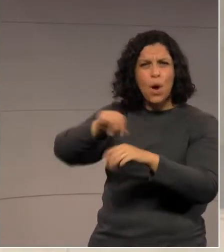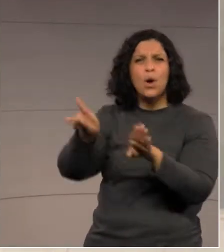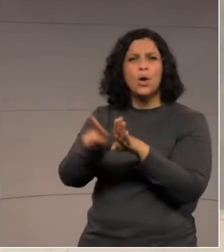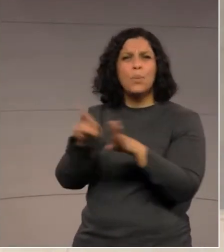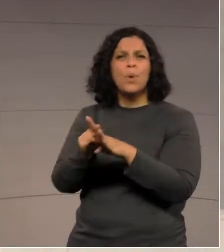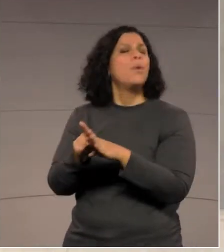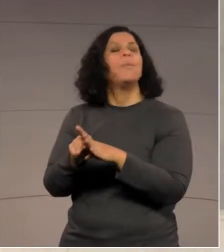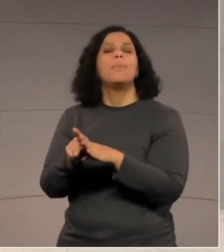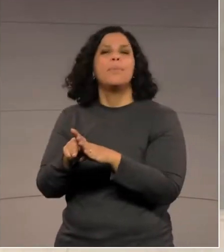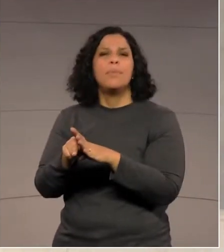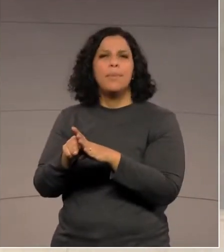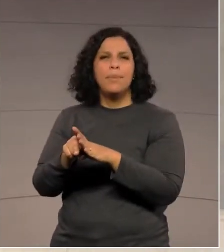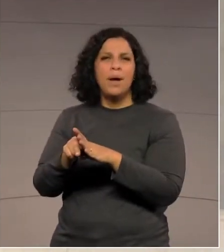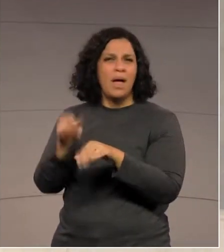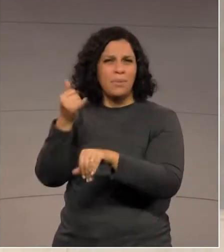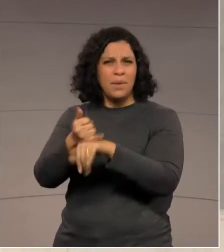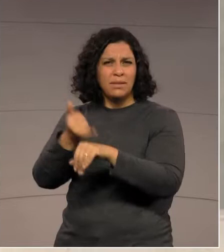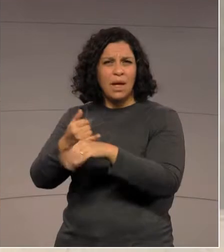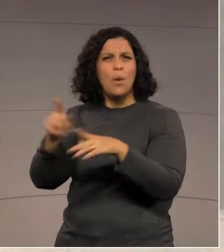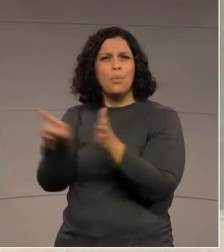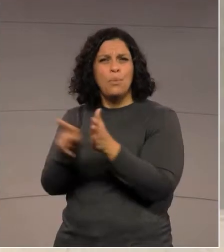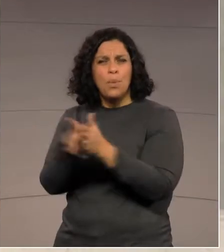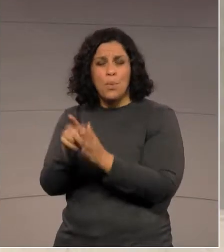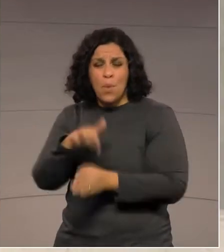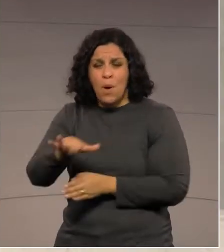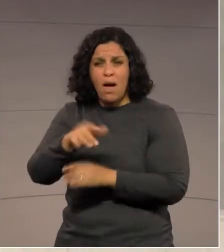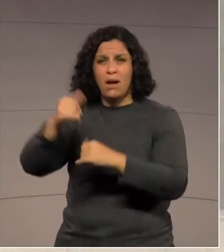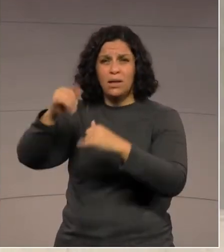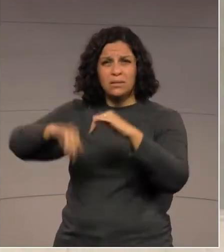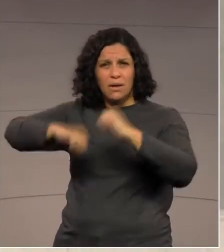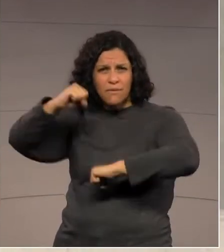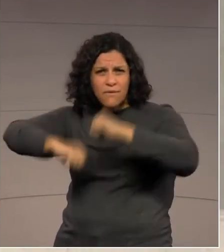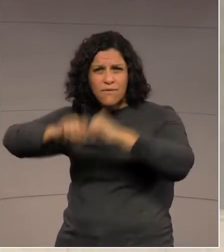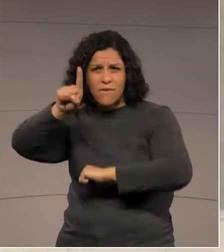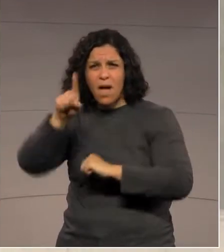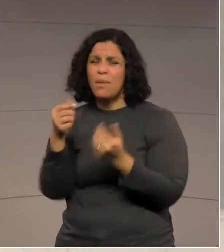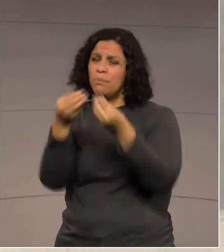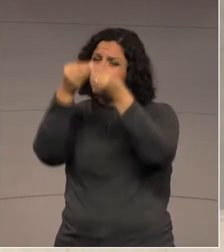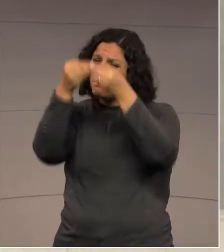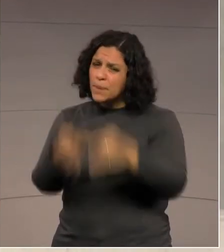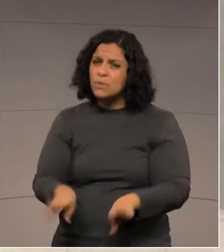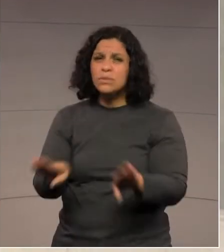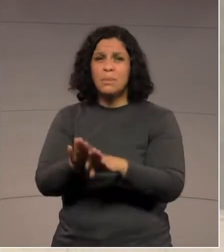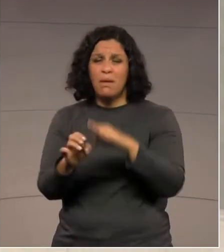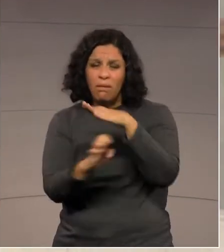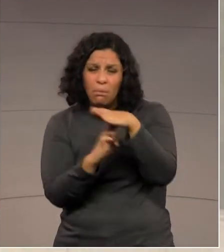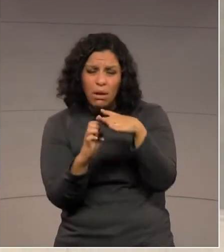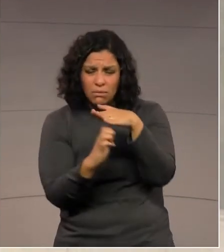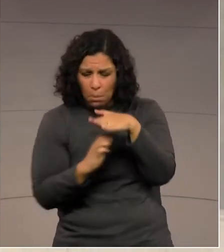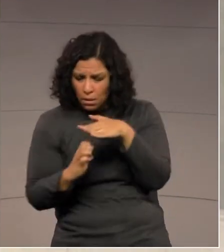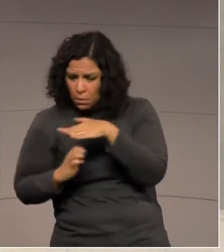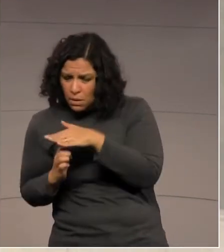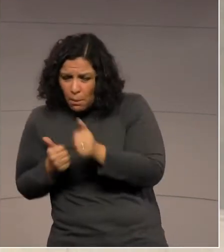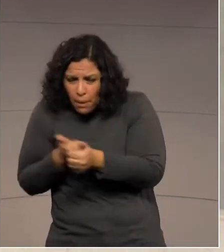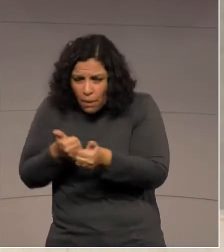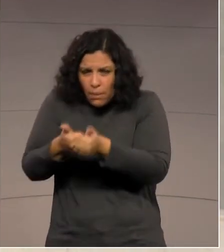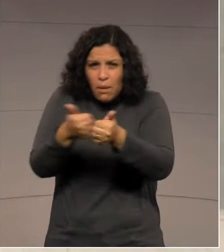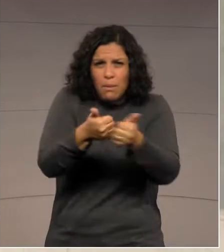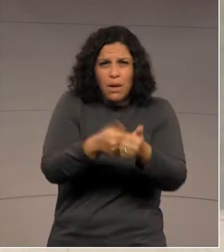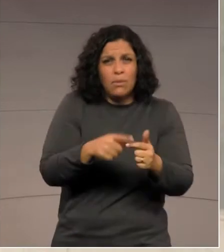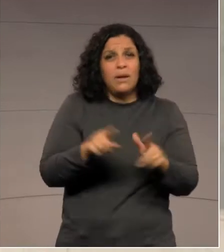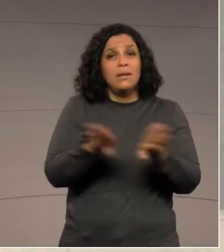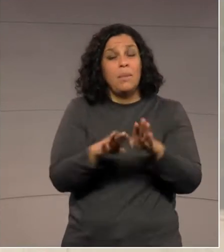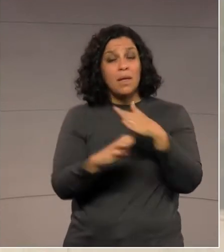sanitário, melhor dizendo, de Luanda, terá um grande prejuízo a todas as micro, pequenas e grandes empresas que nós temos